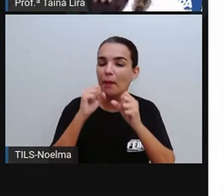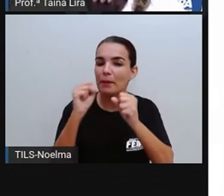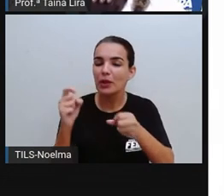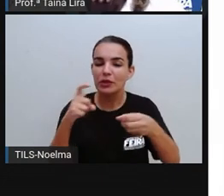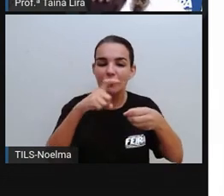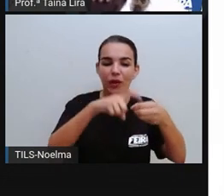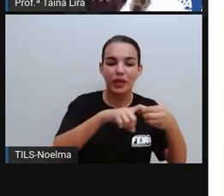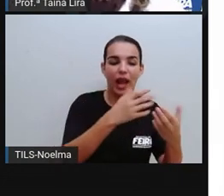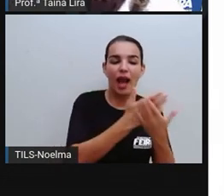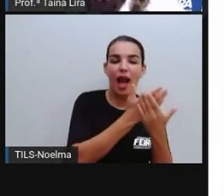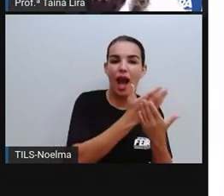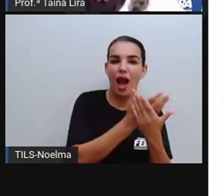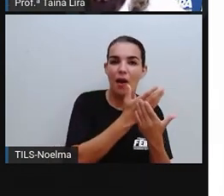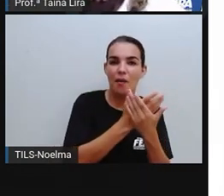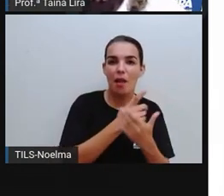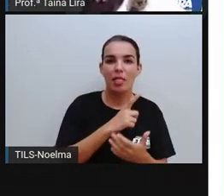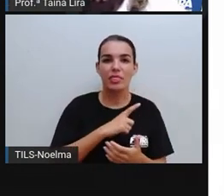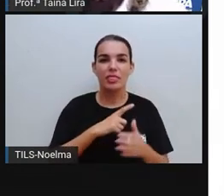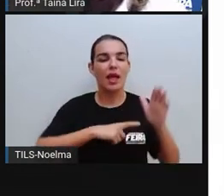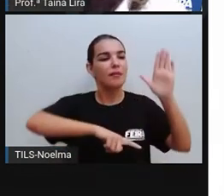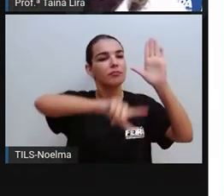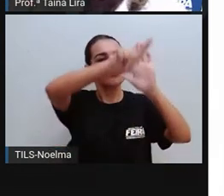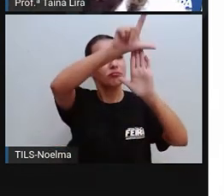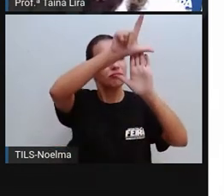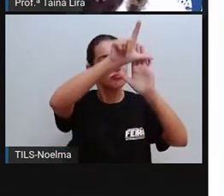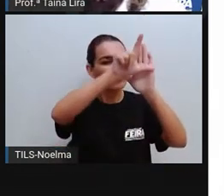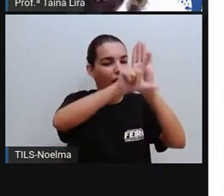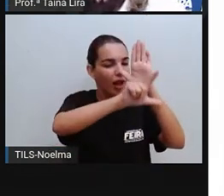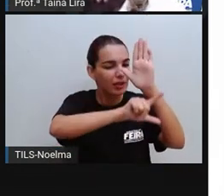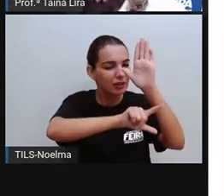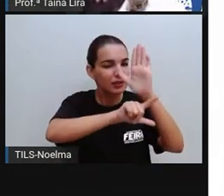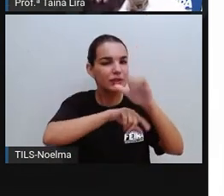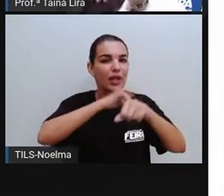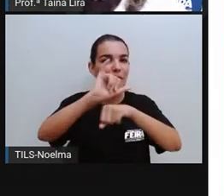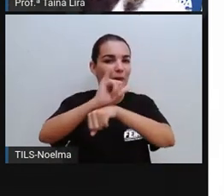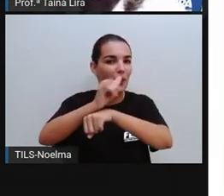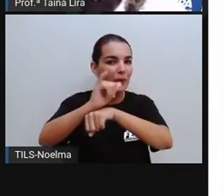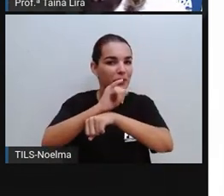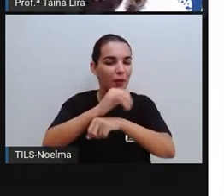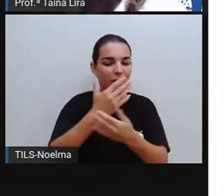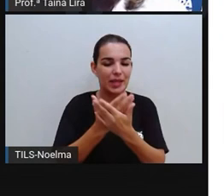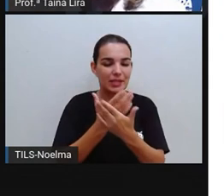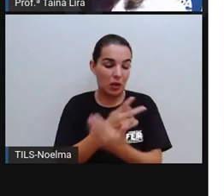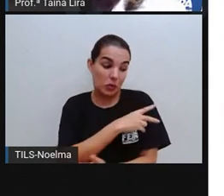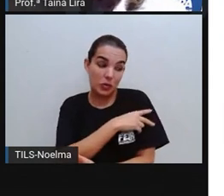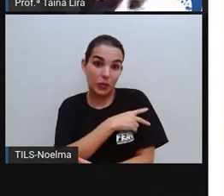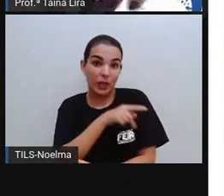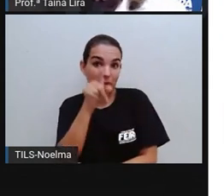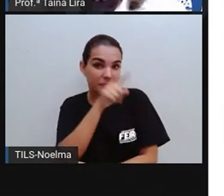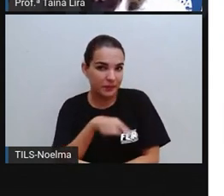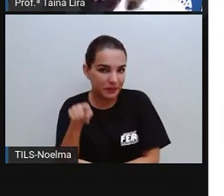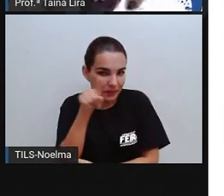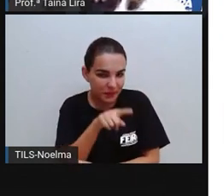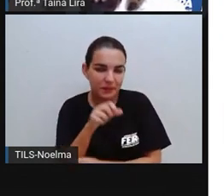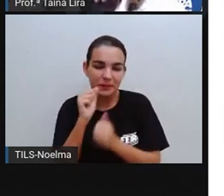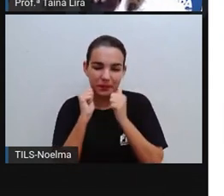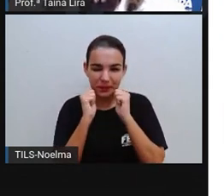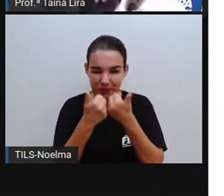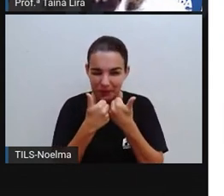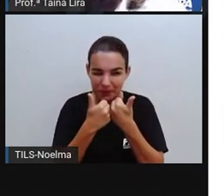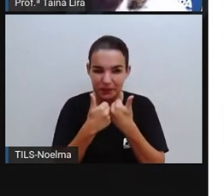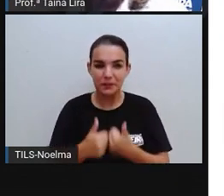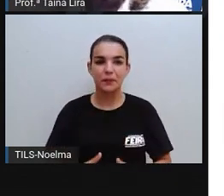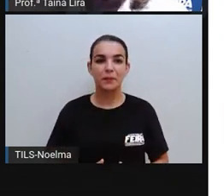voltando aí na aula, tem a playlist no YouTube, tá bom? Com todas as aulas aí do segundo